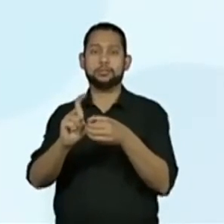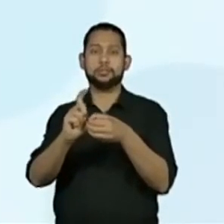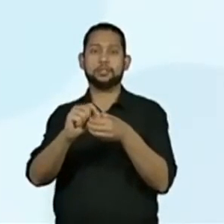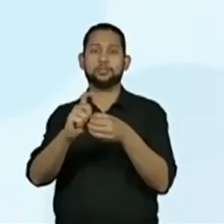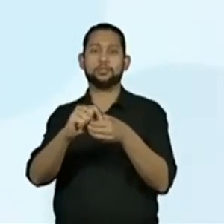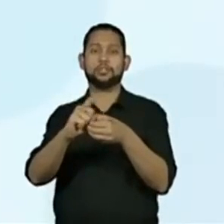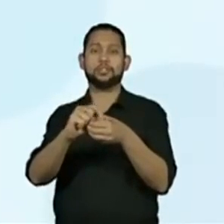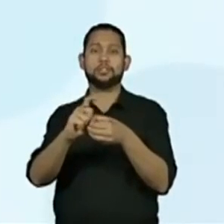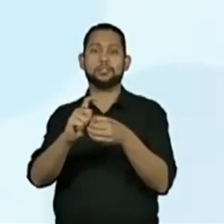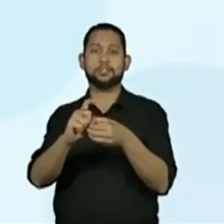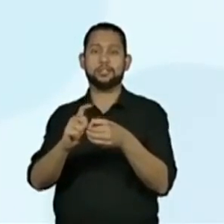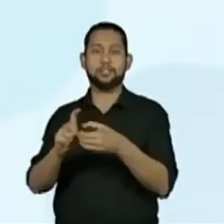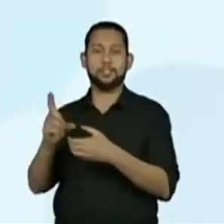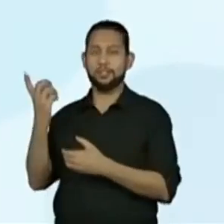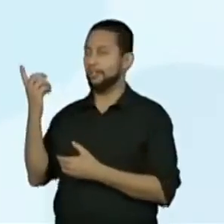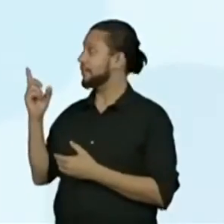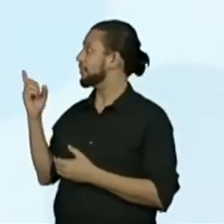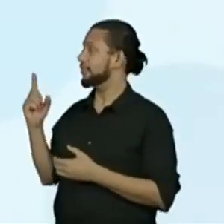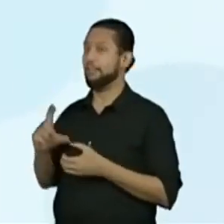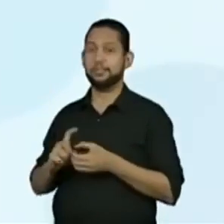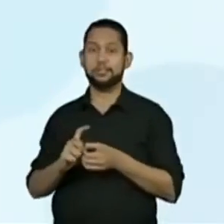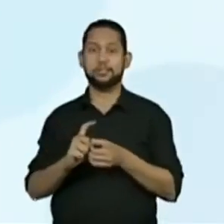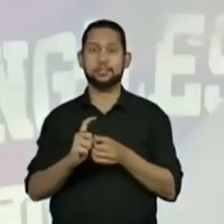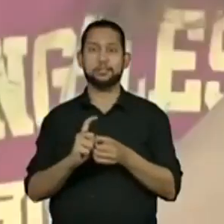Ok? Eu tenho um cadeado.